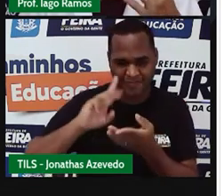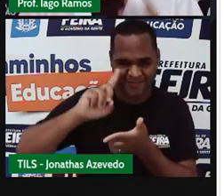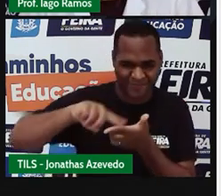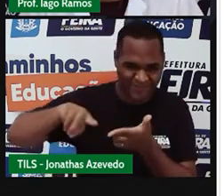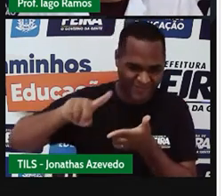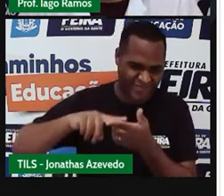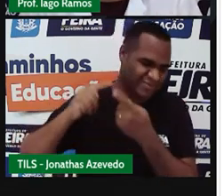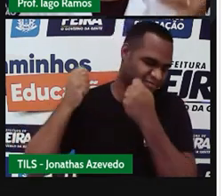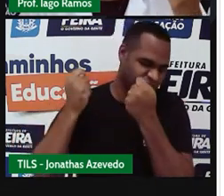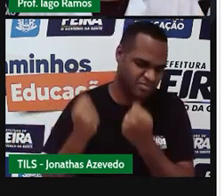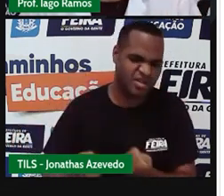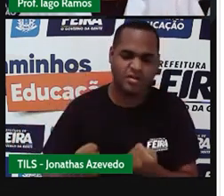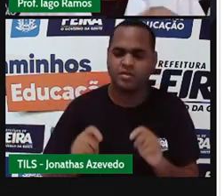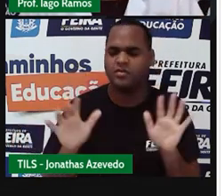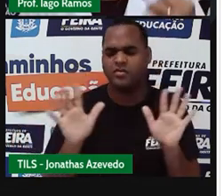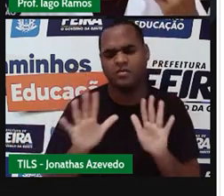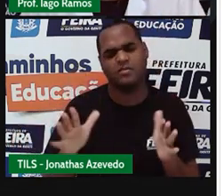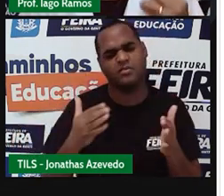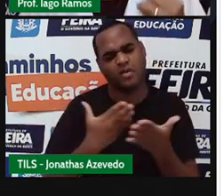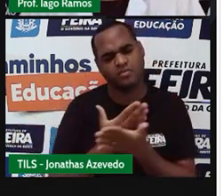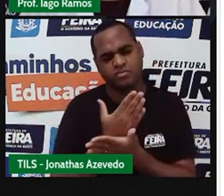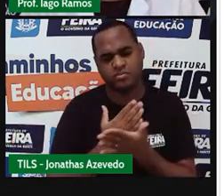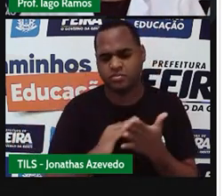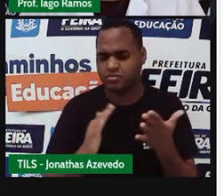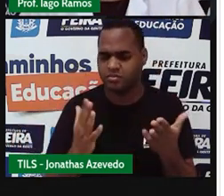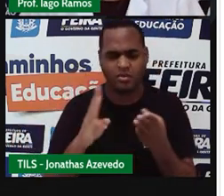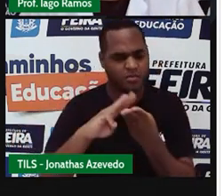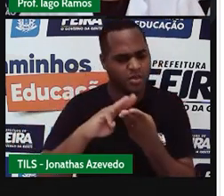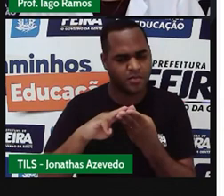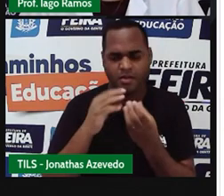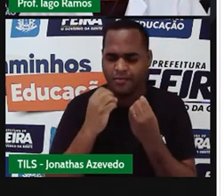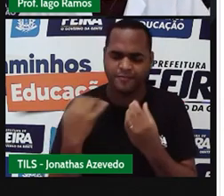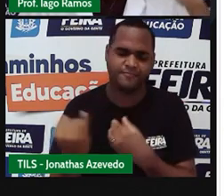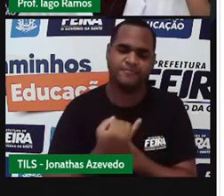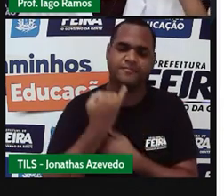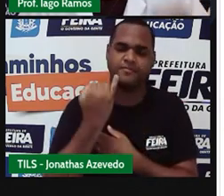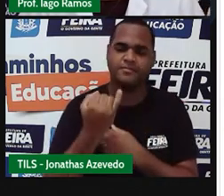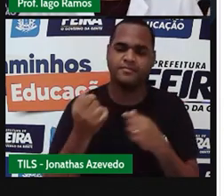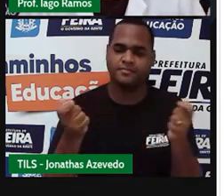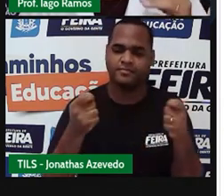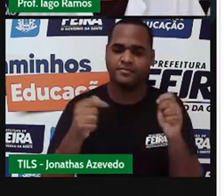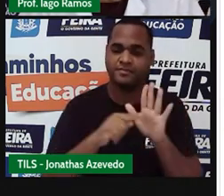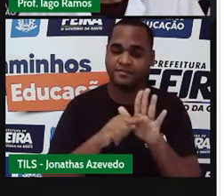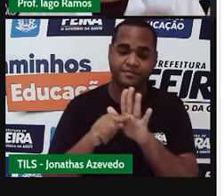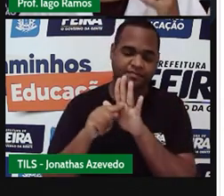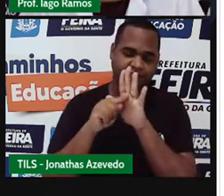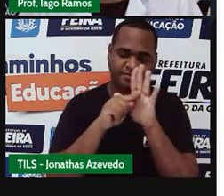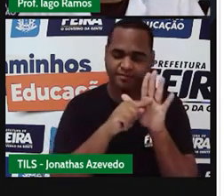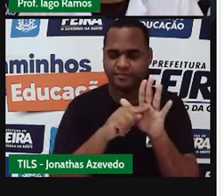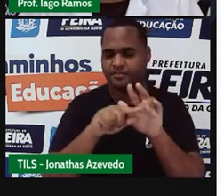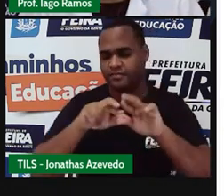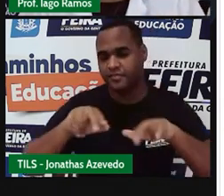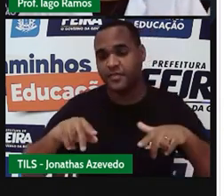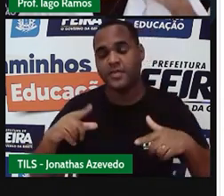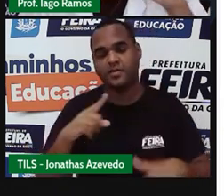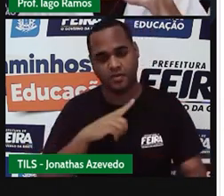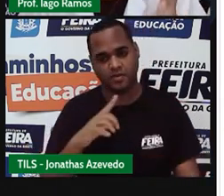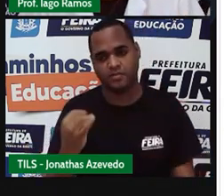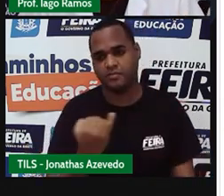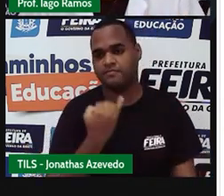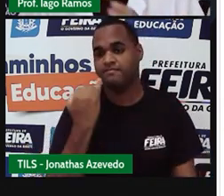uma coisa chata, a matemática, ela pode sim ser uma coisa interessante, porque ela tem muita coisa interessante.